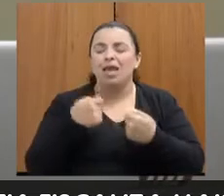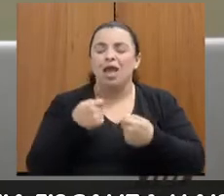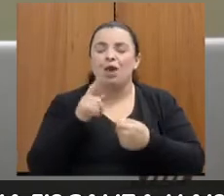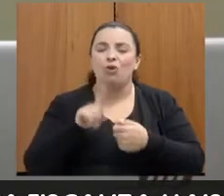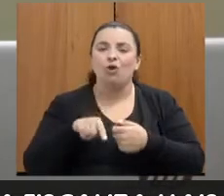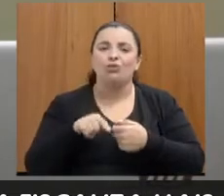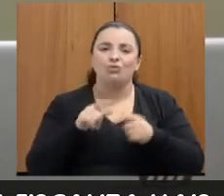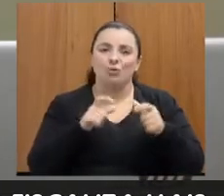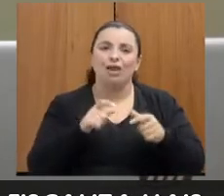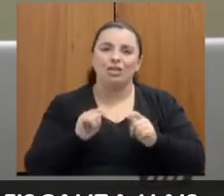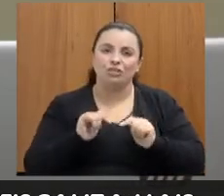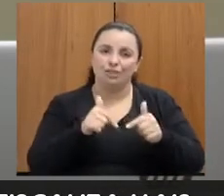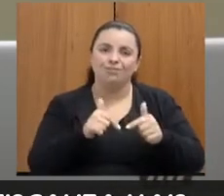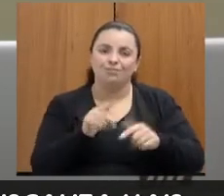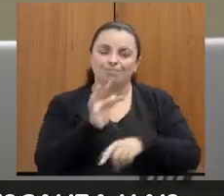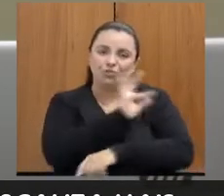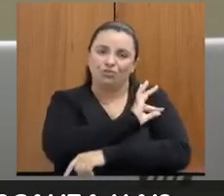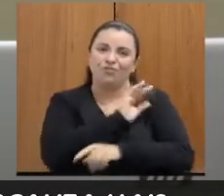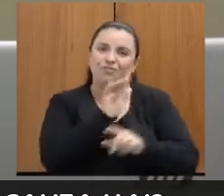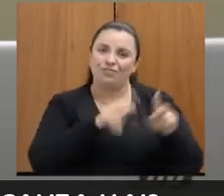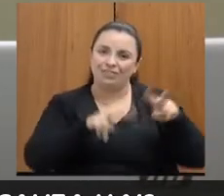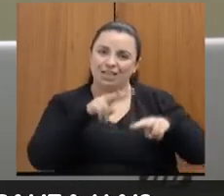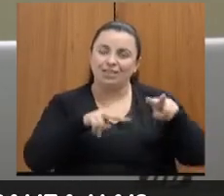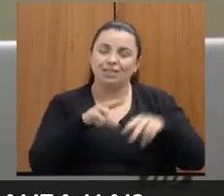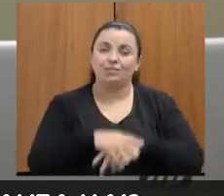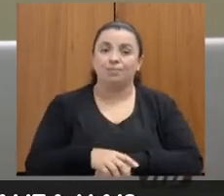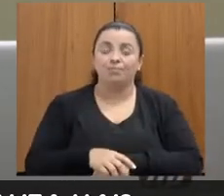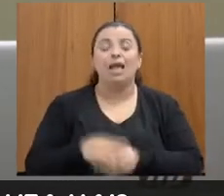de todas vocês, de todos vocês.